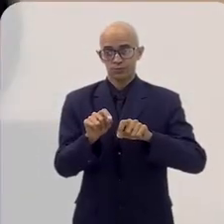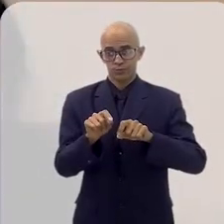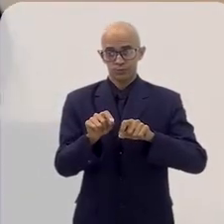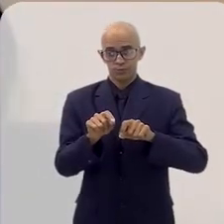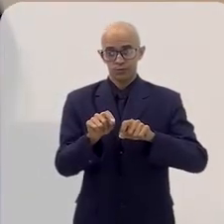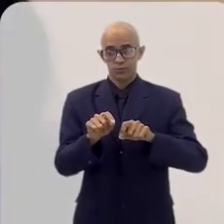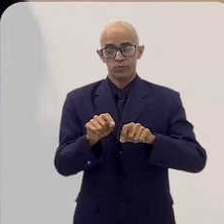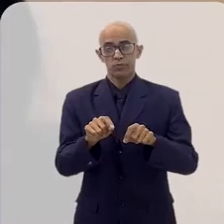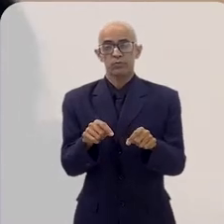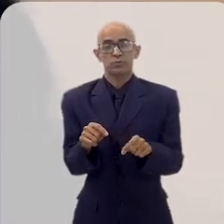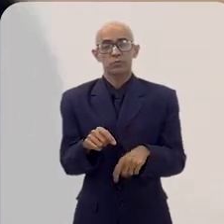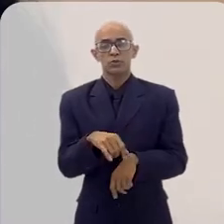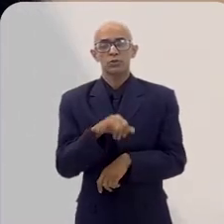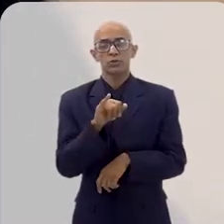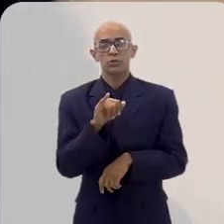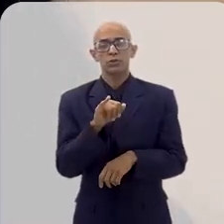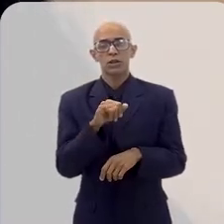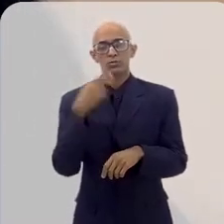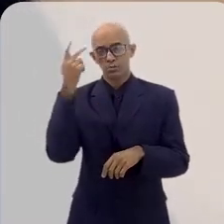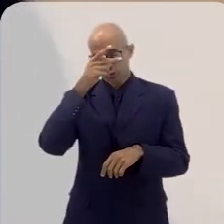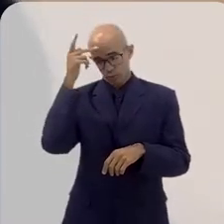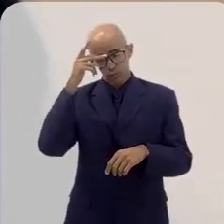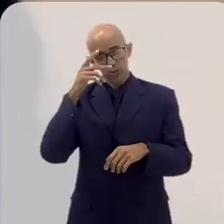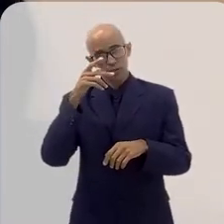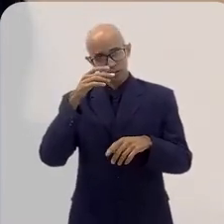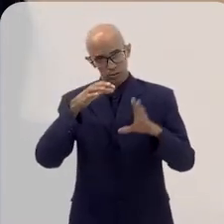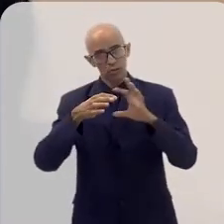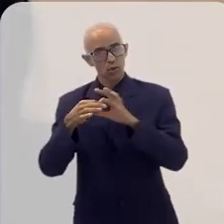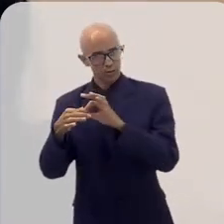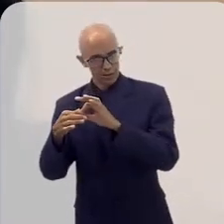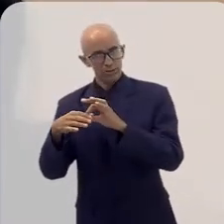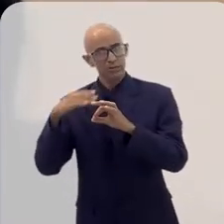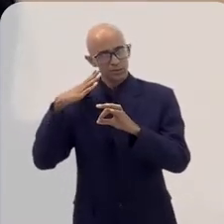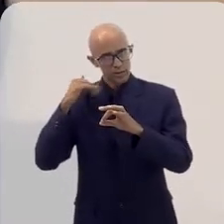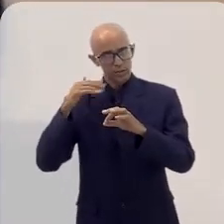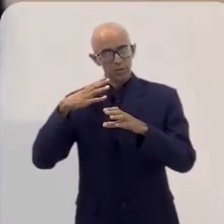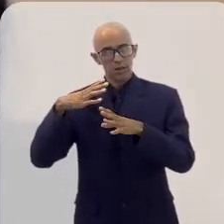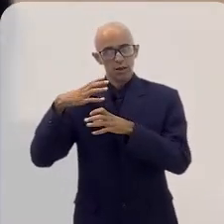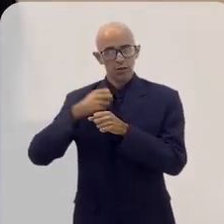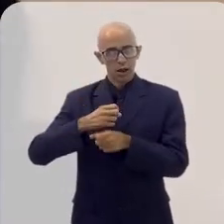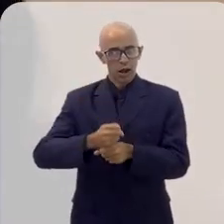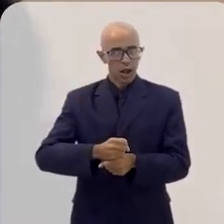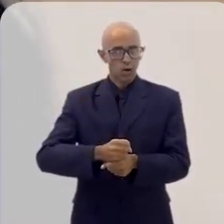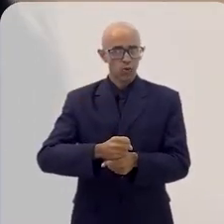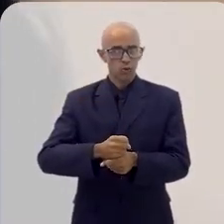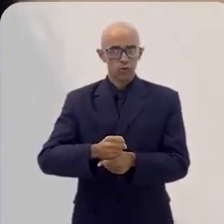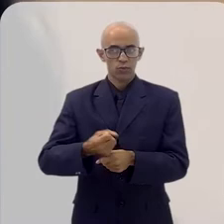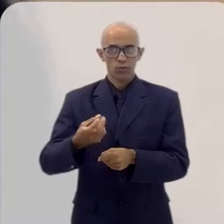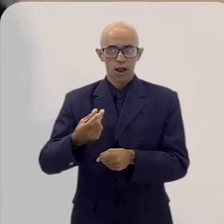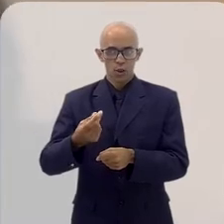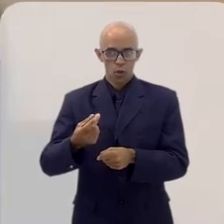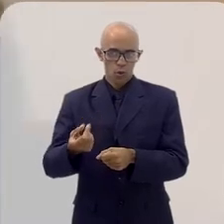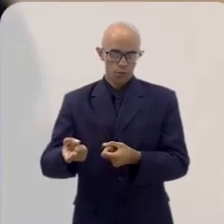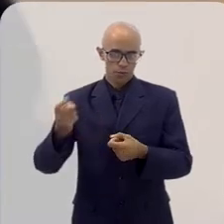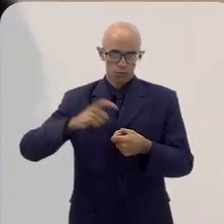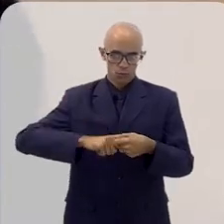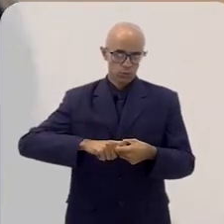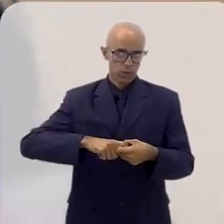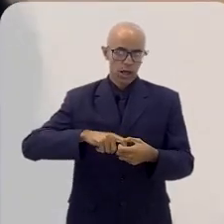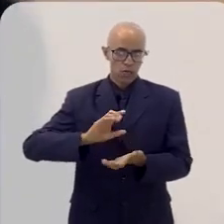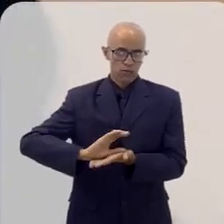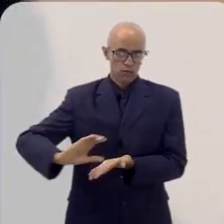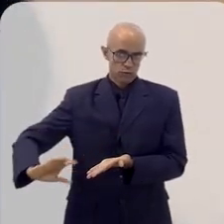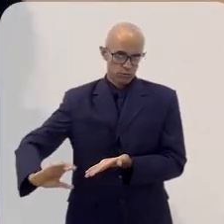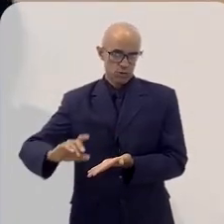integradores estão bem à par dessa situação e tem mais a ver com o cálculo do payback e alguns investimentos, mas